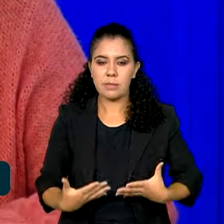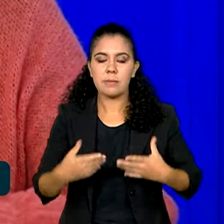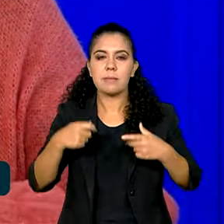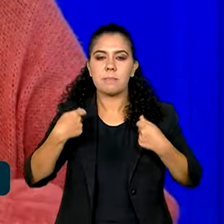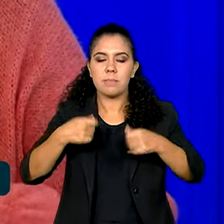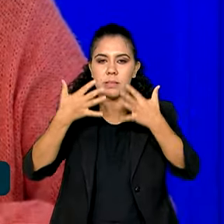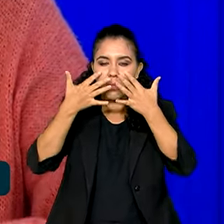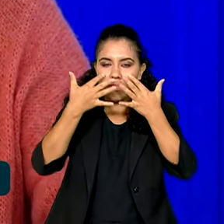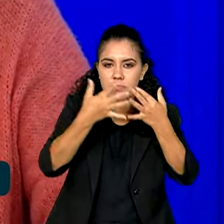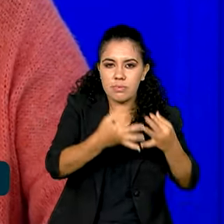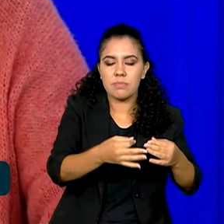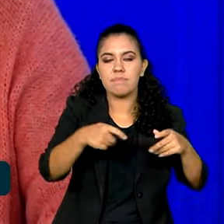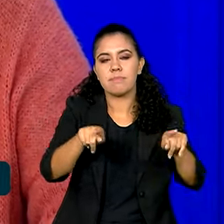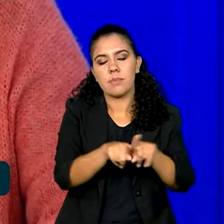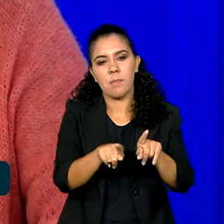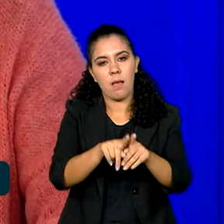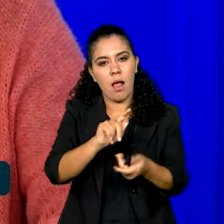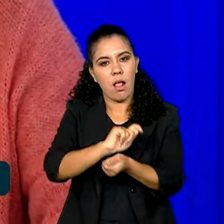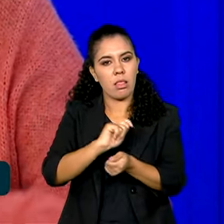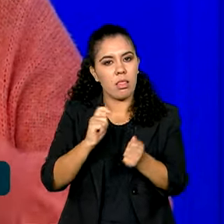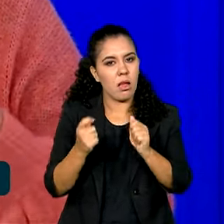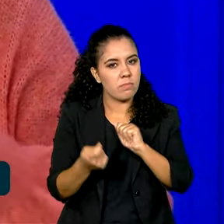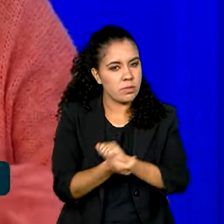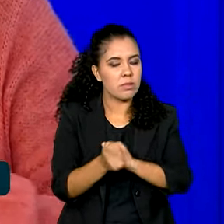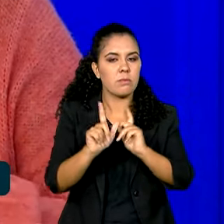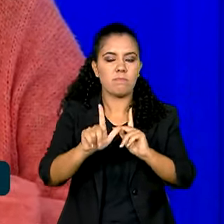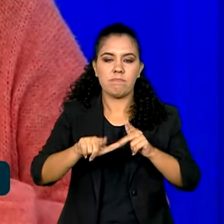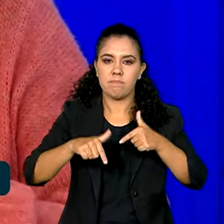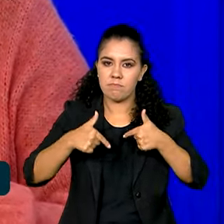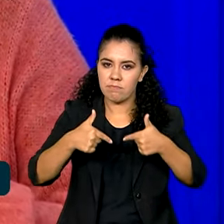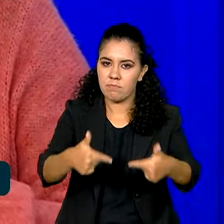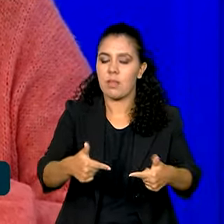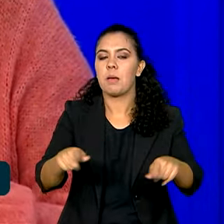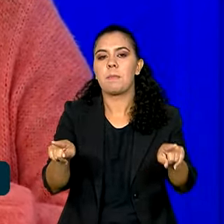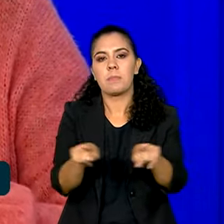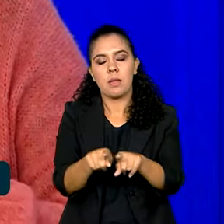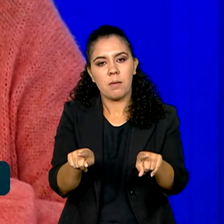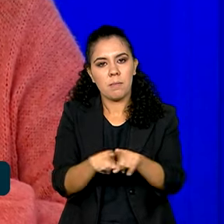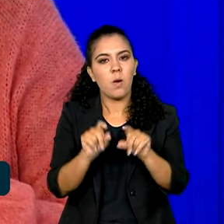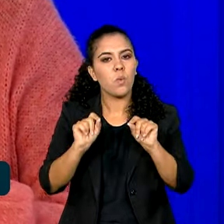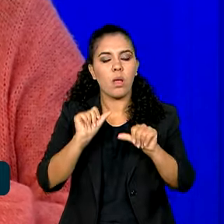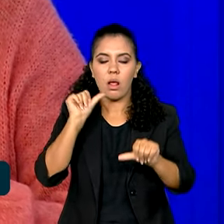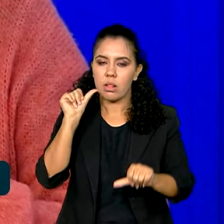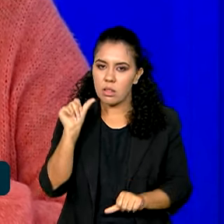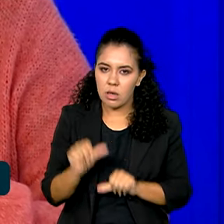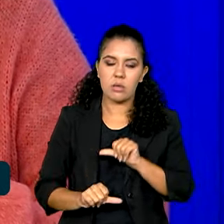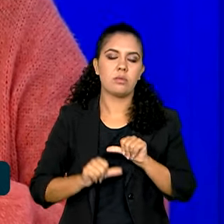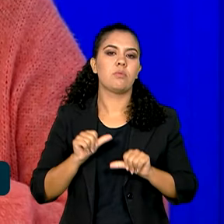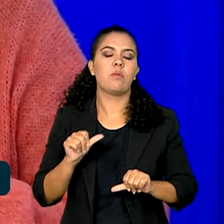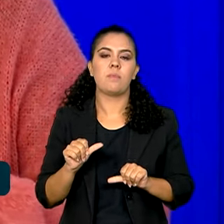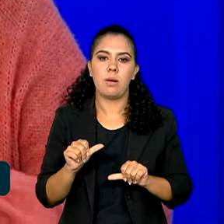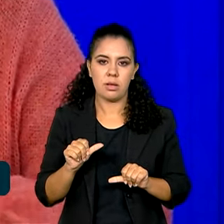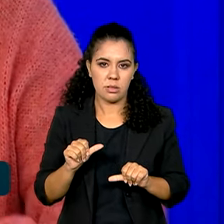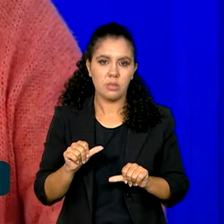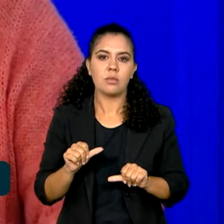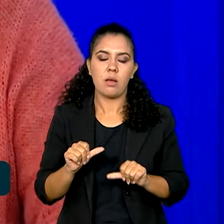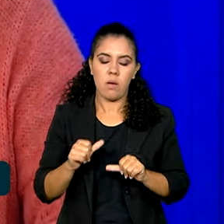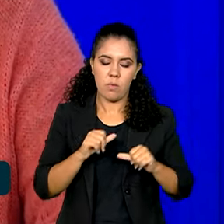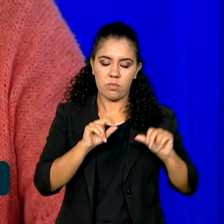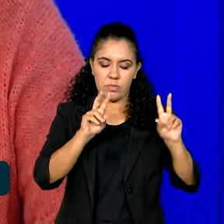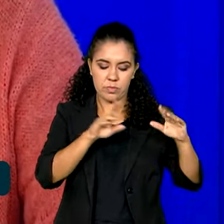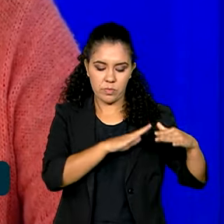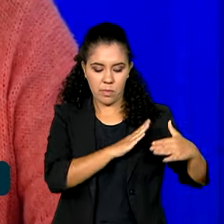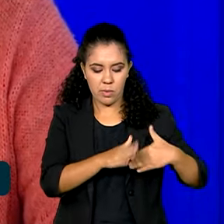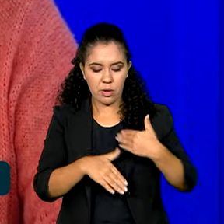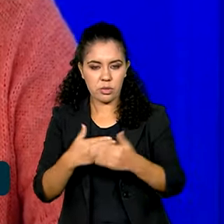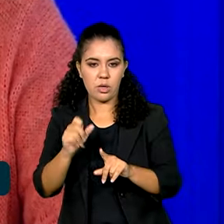de adaptação, de mitigação, mas também de transformação no processo